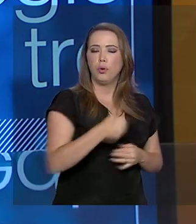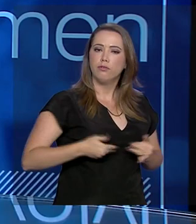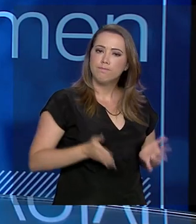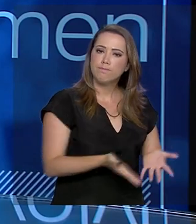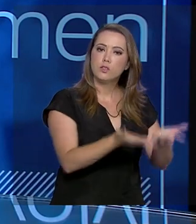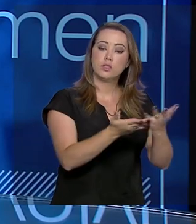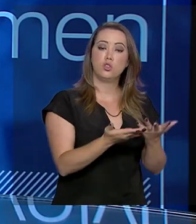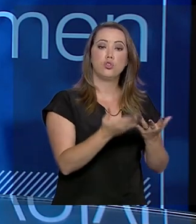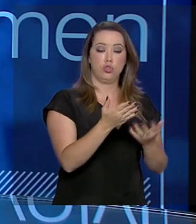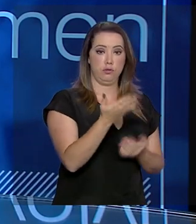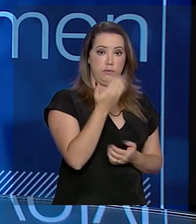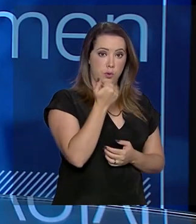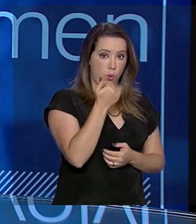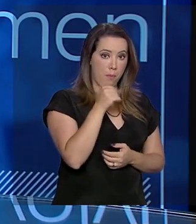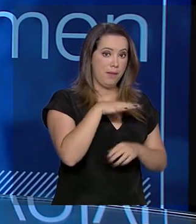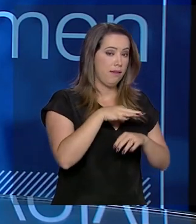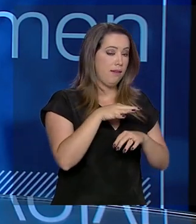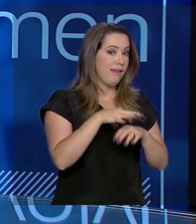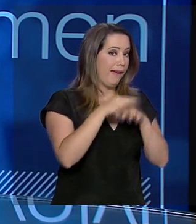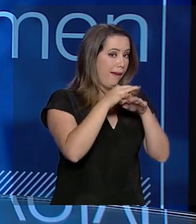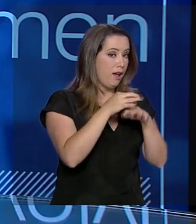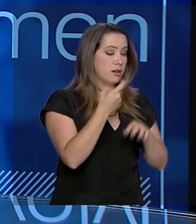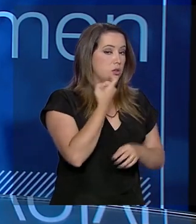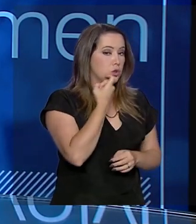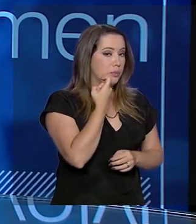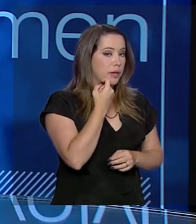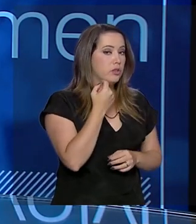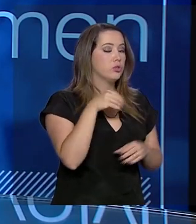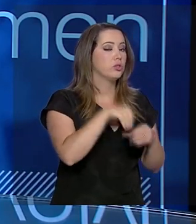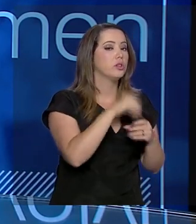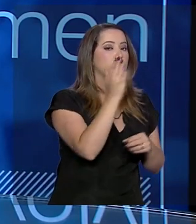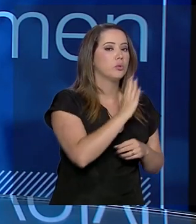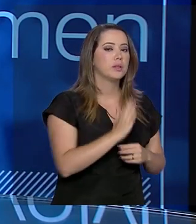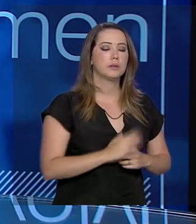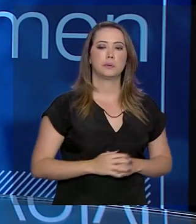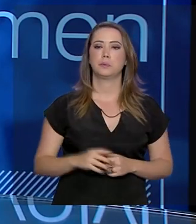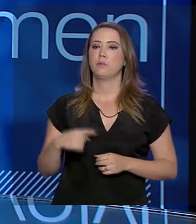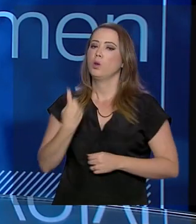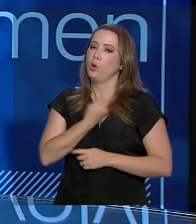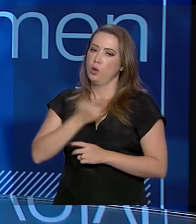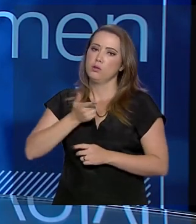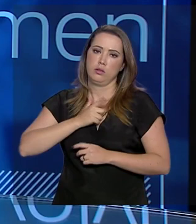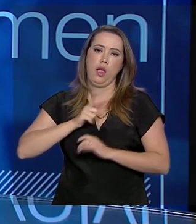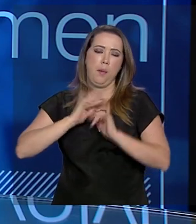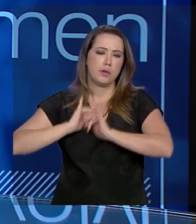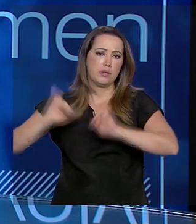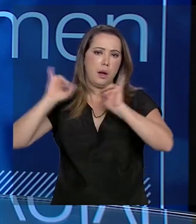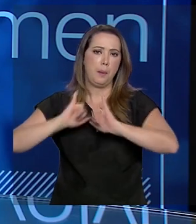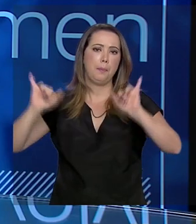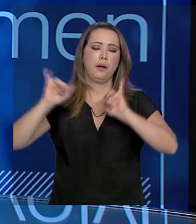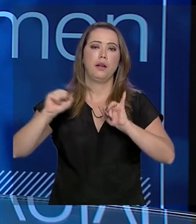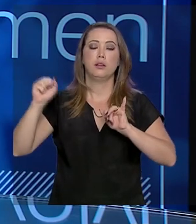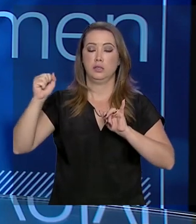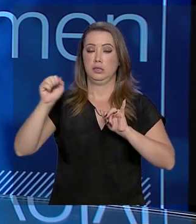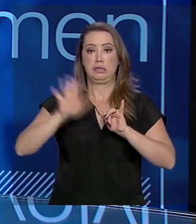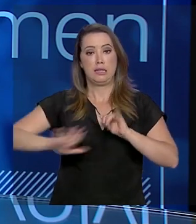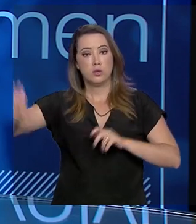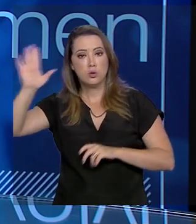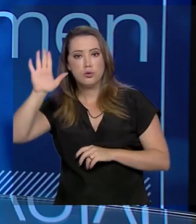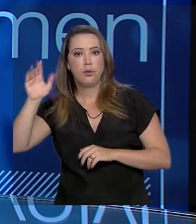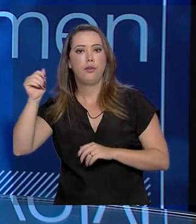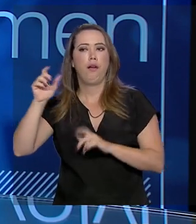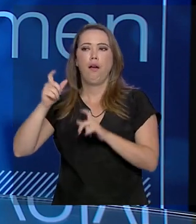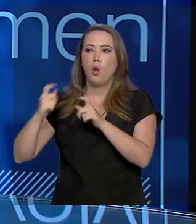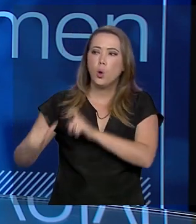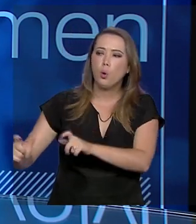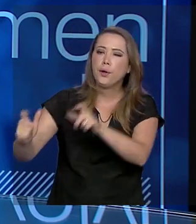Brasil? Então, nós estamos dentro da secretaria fazendo campanhas nacionais, regionais e até aqui na esplanada dos ministérios